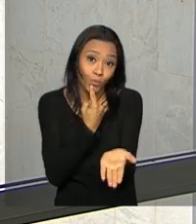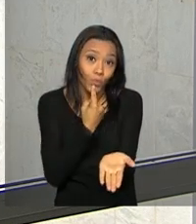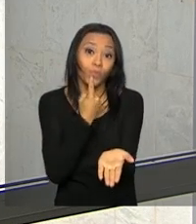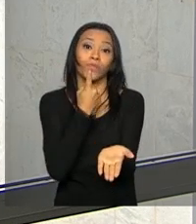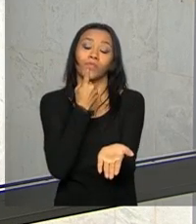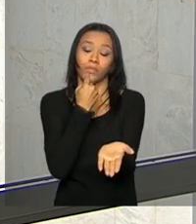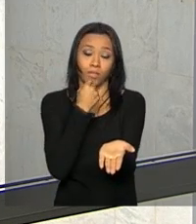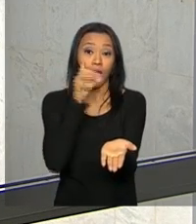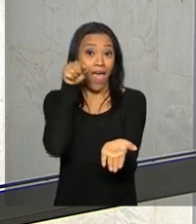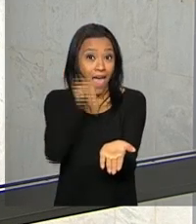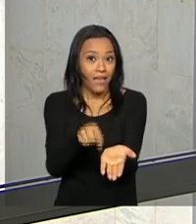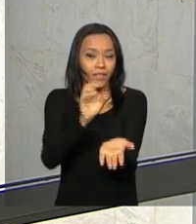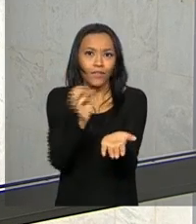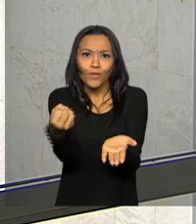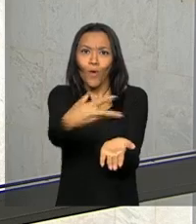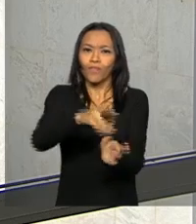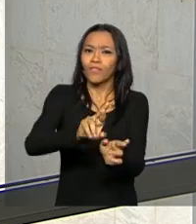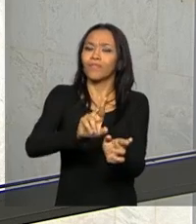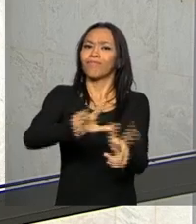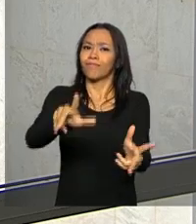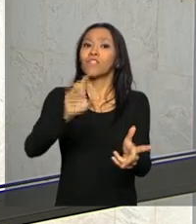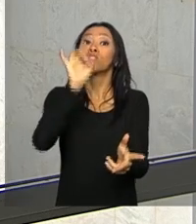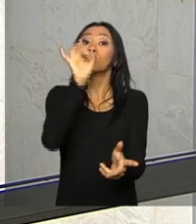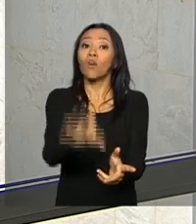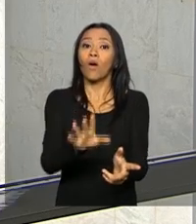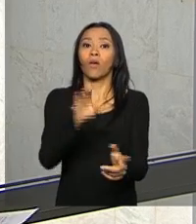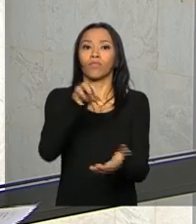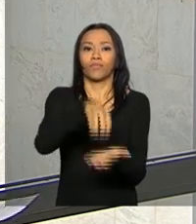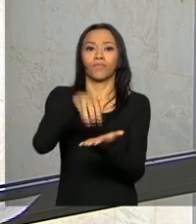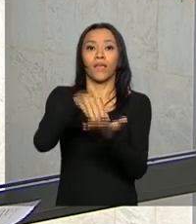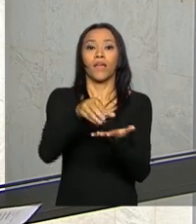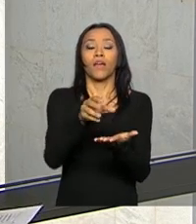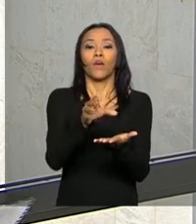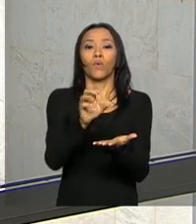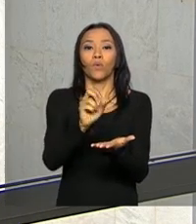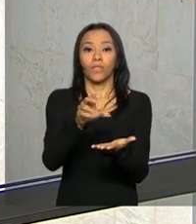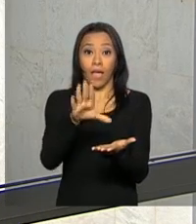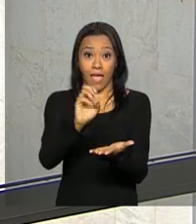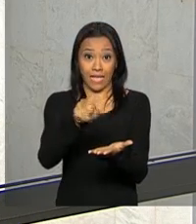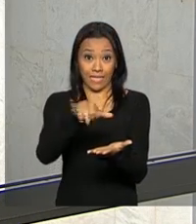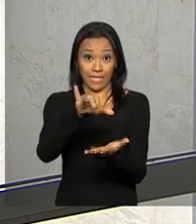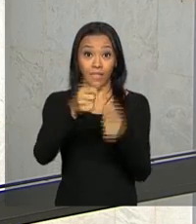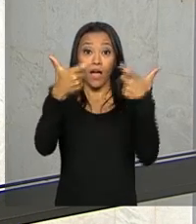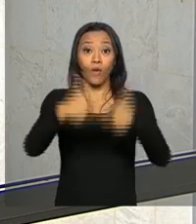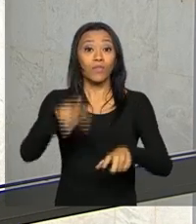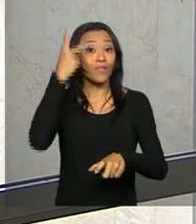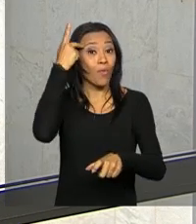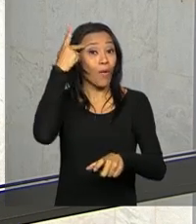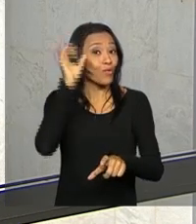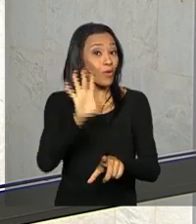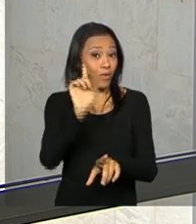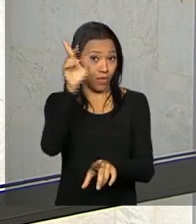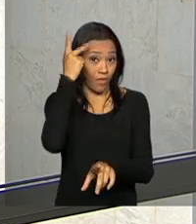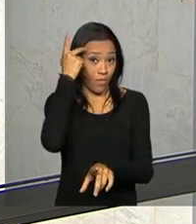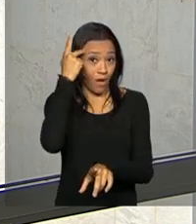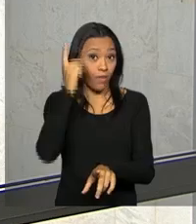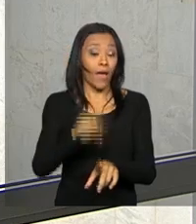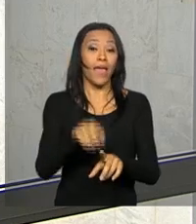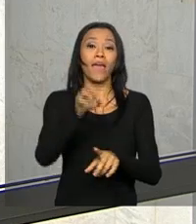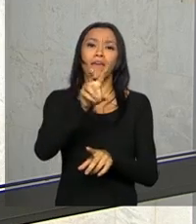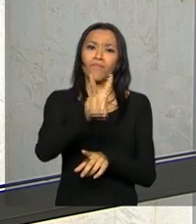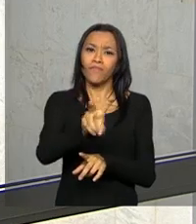Por enquanto, essa novidade vale apenas para as unidades da Receita no estado de São Paulo. O sistema adotado é o